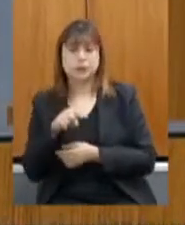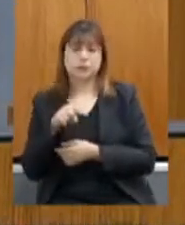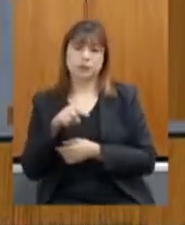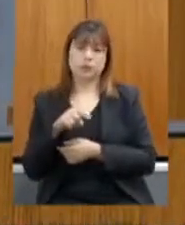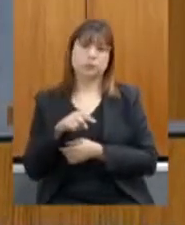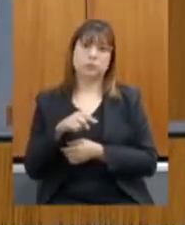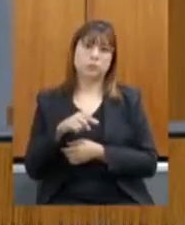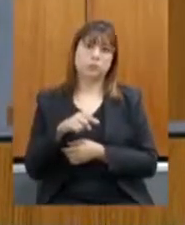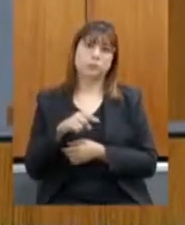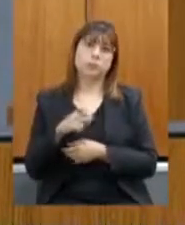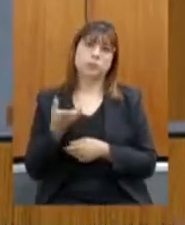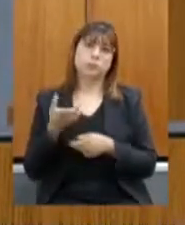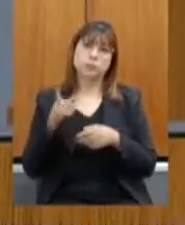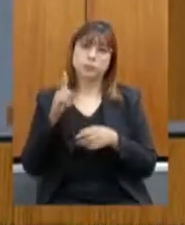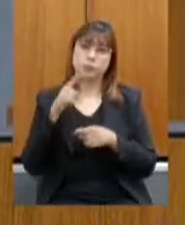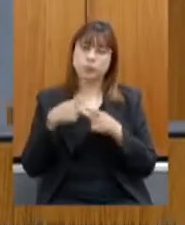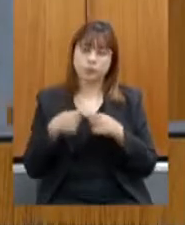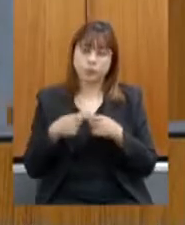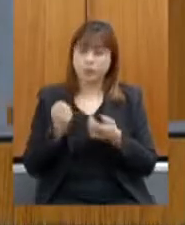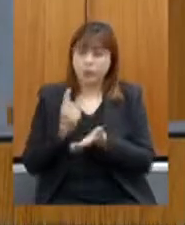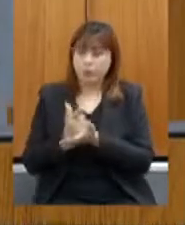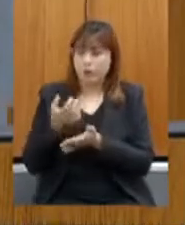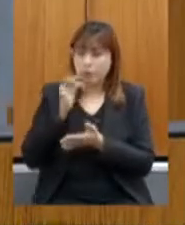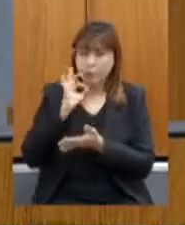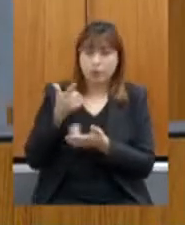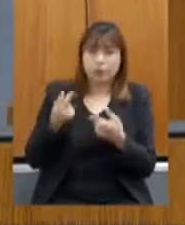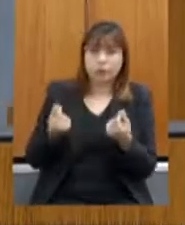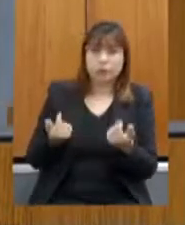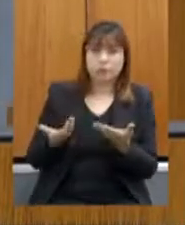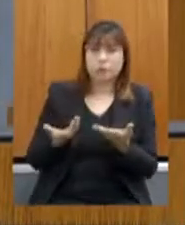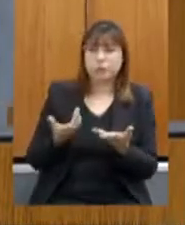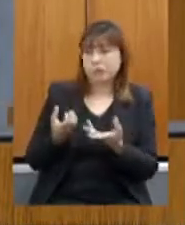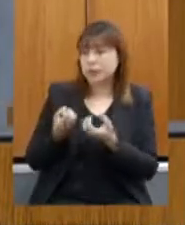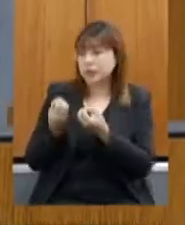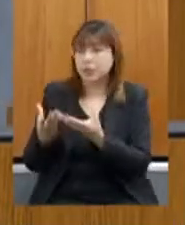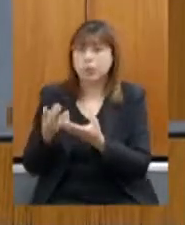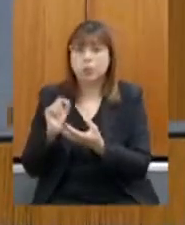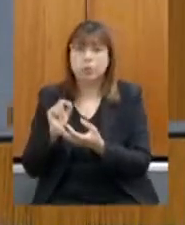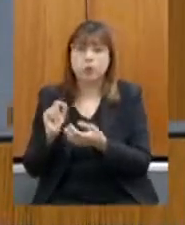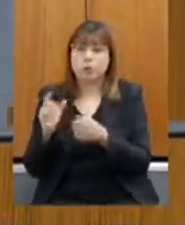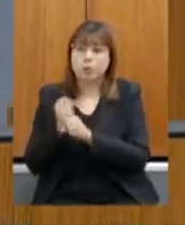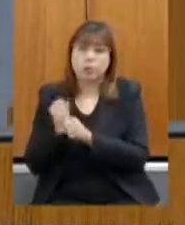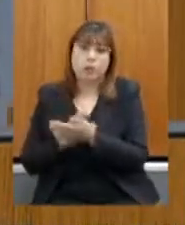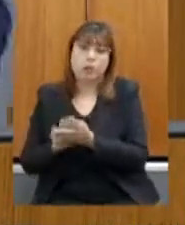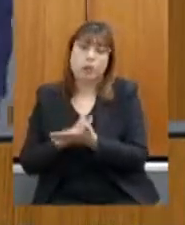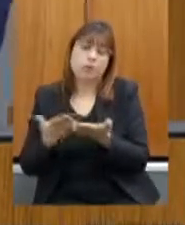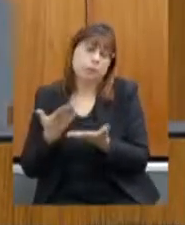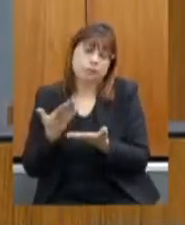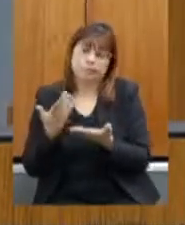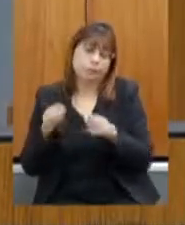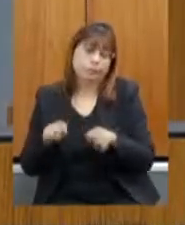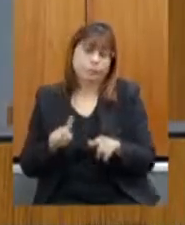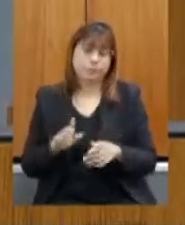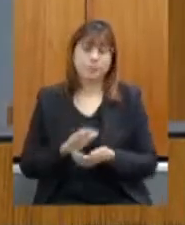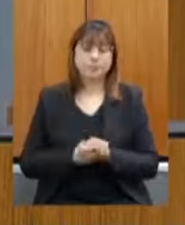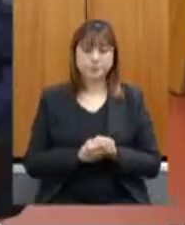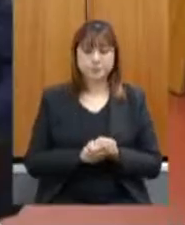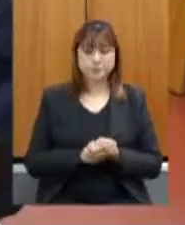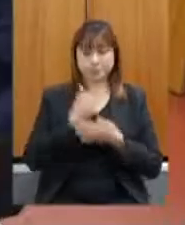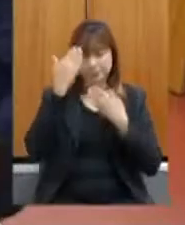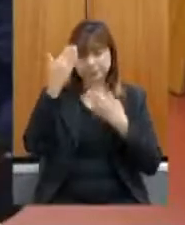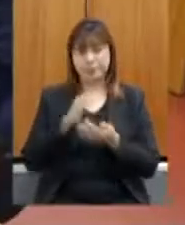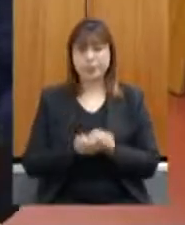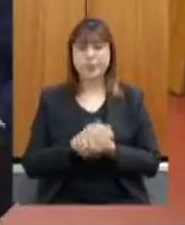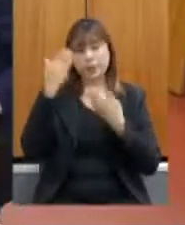comprar um café que ele não tem nem dinheiro e comprar café para entregar aquilo que ele não produziu. Muito obrigado. Muito obrigado, deputado Antônio Casarantes. Com a